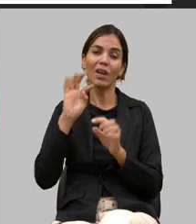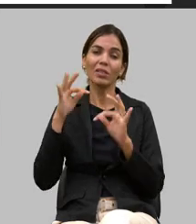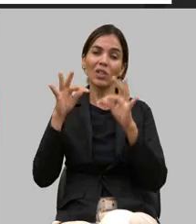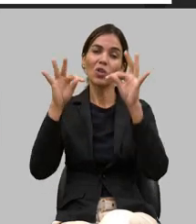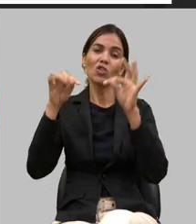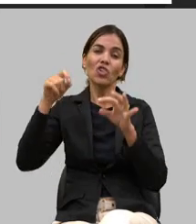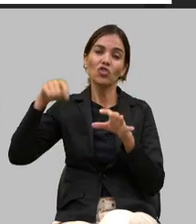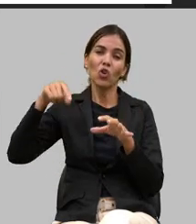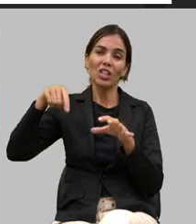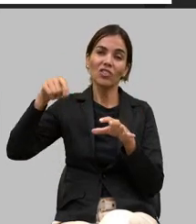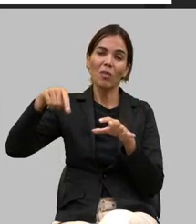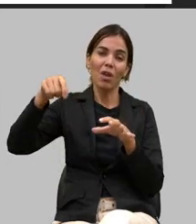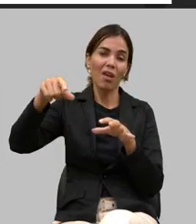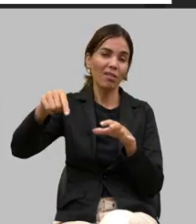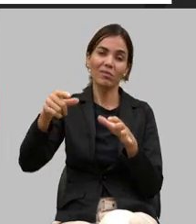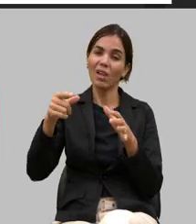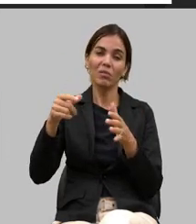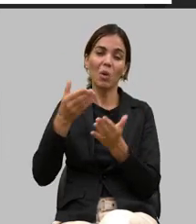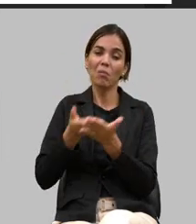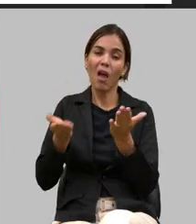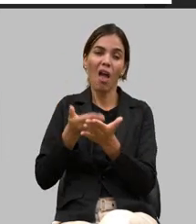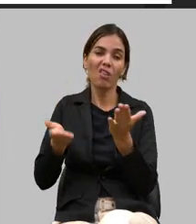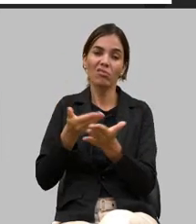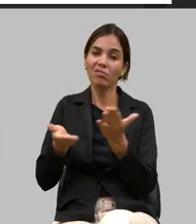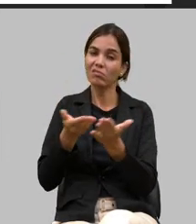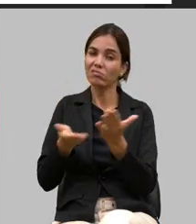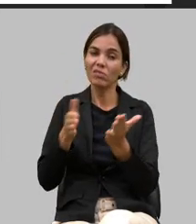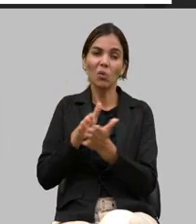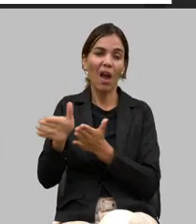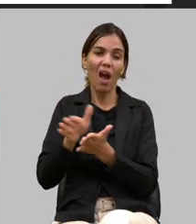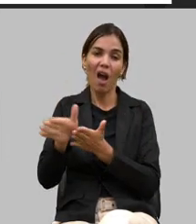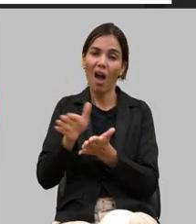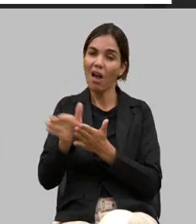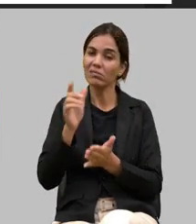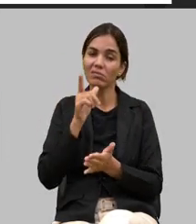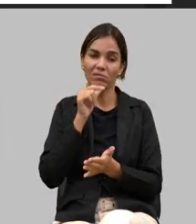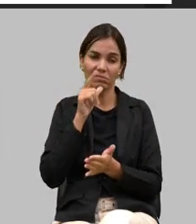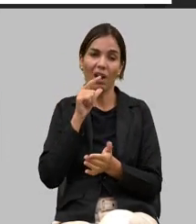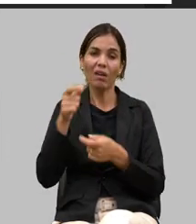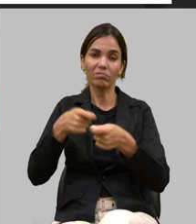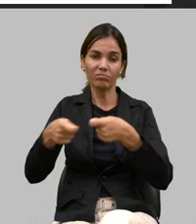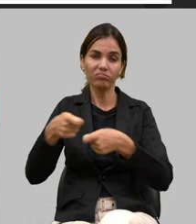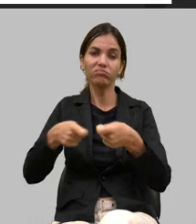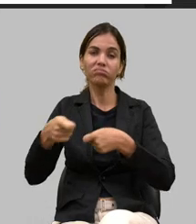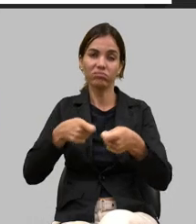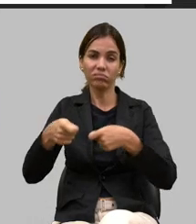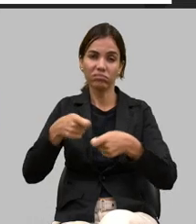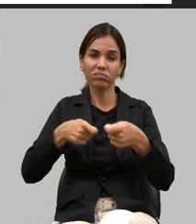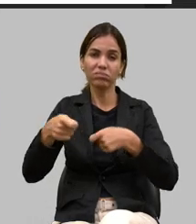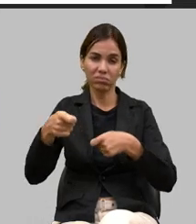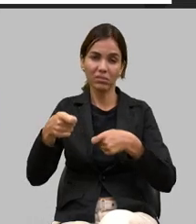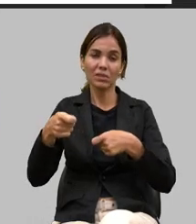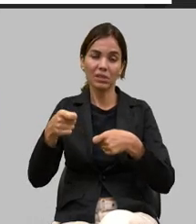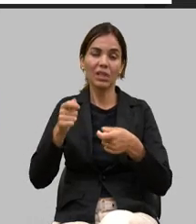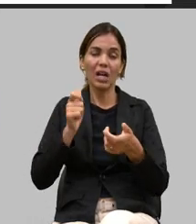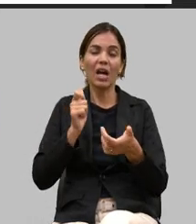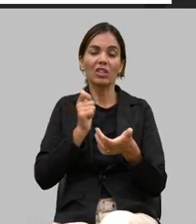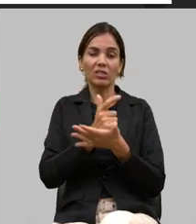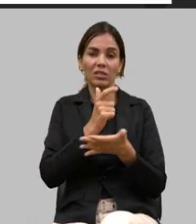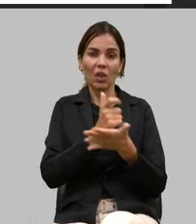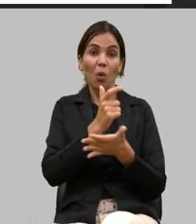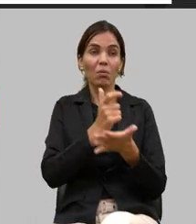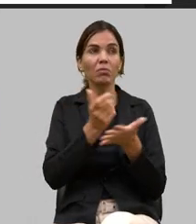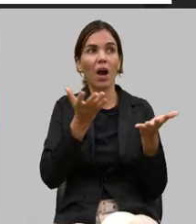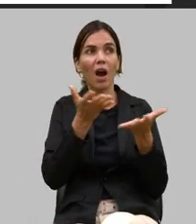proporciona não ter desperdício de água e isso já é uma realidade nós estamos comprando através de uma CPP para poder entregar